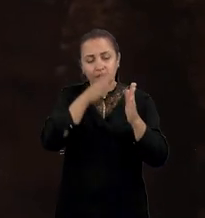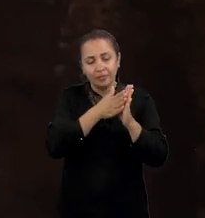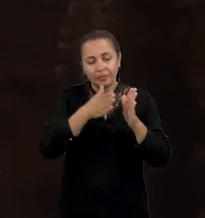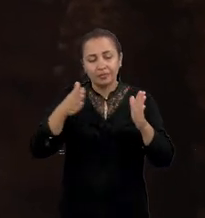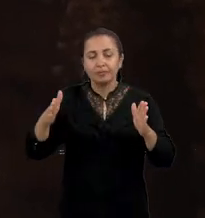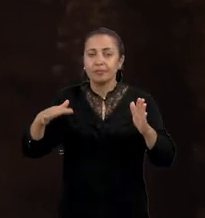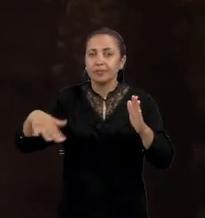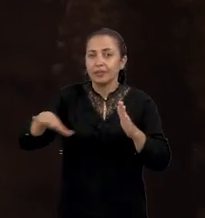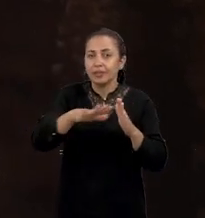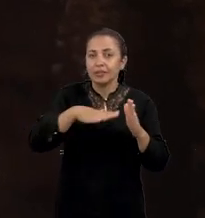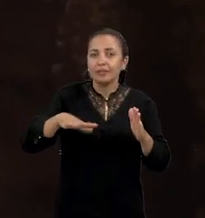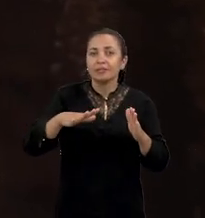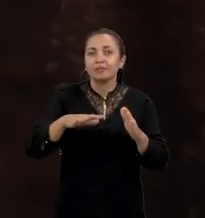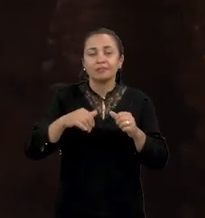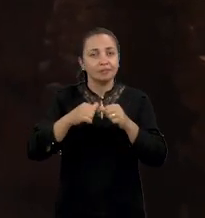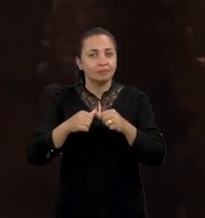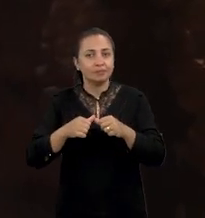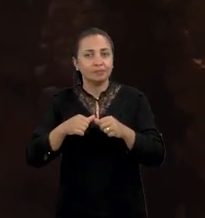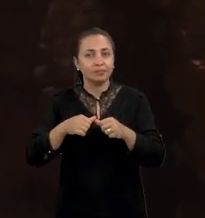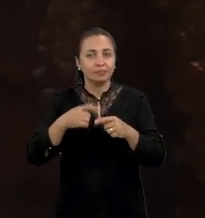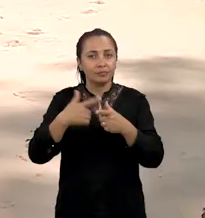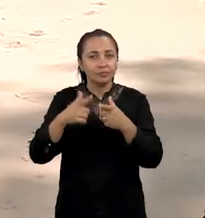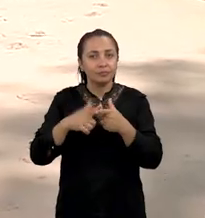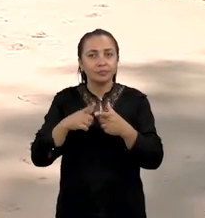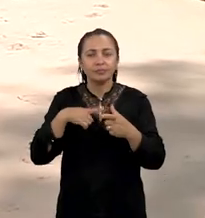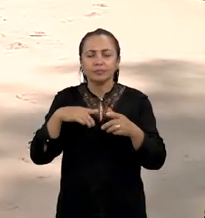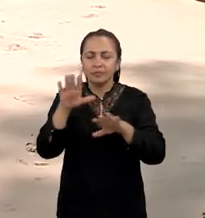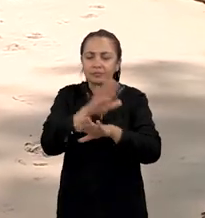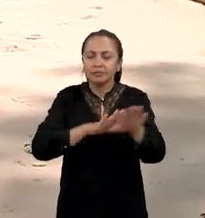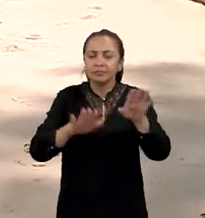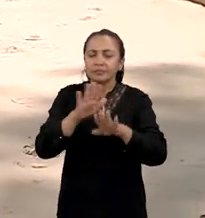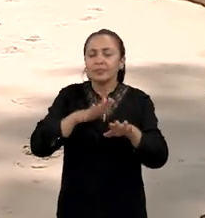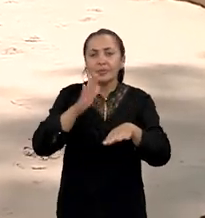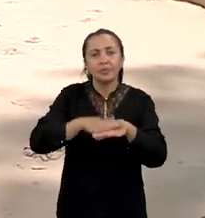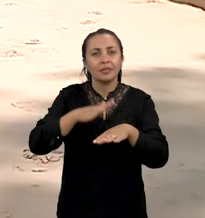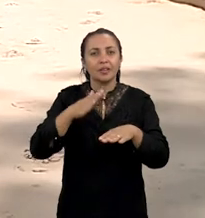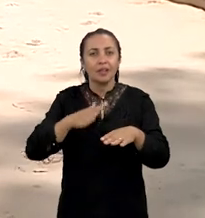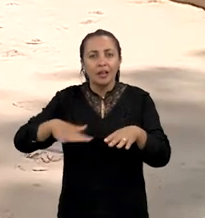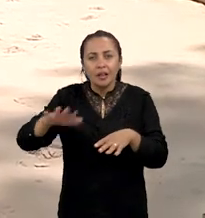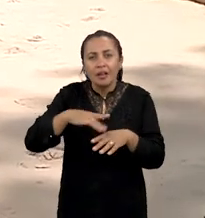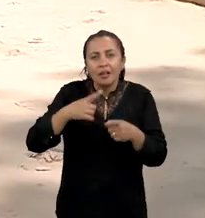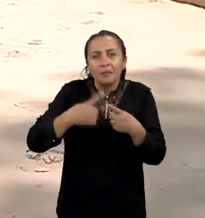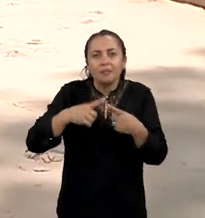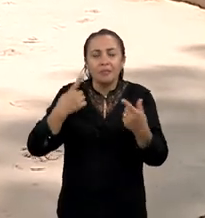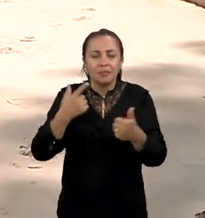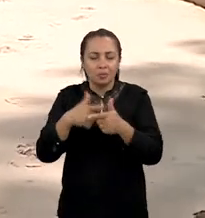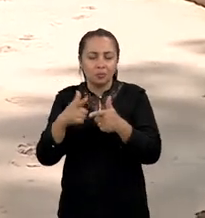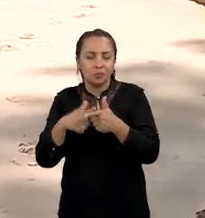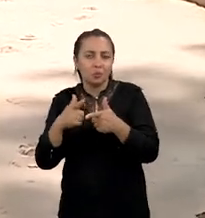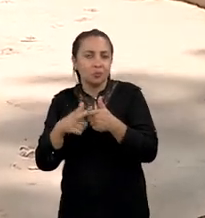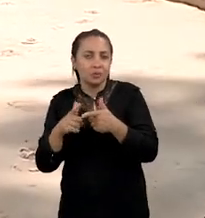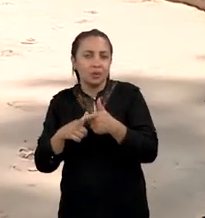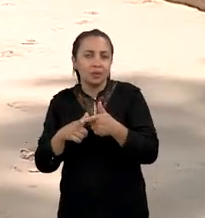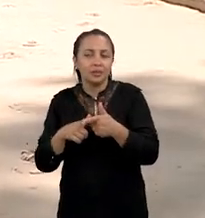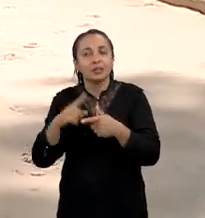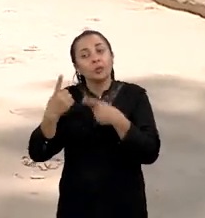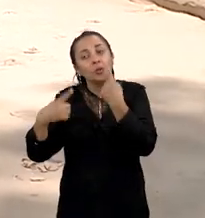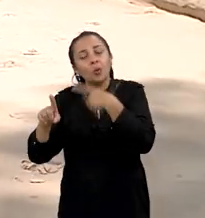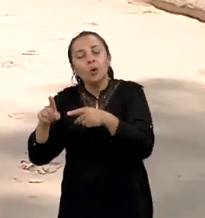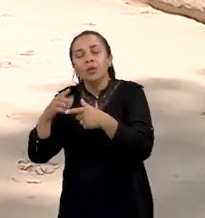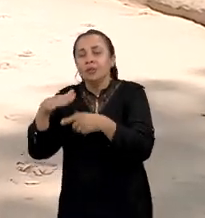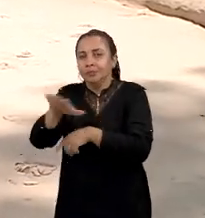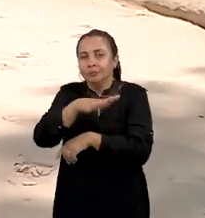áreas que são mais instáveis e requerem maiores cuidados e áreas que são mais estáveis e aí são mais